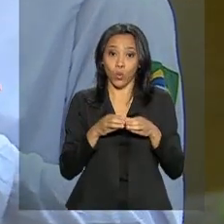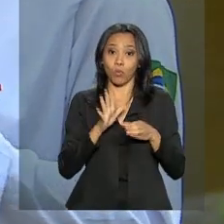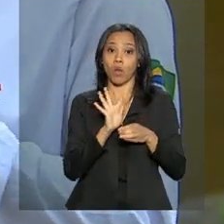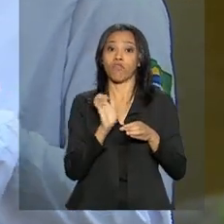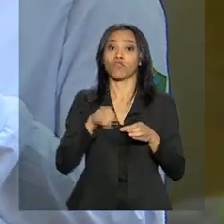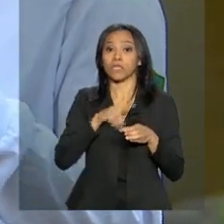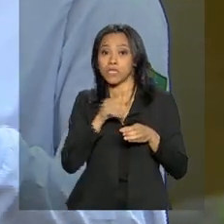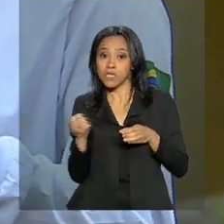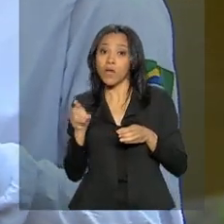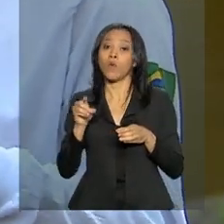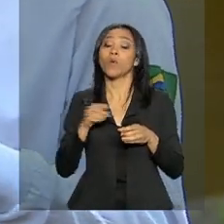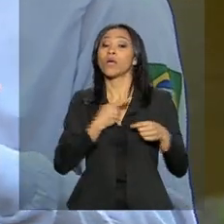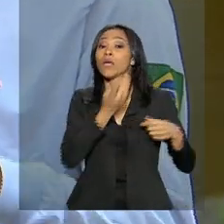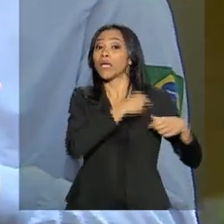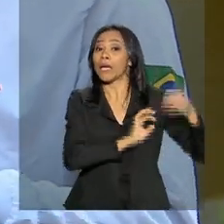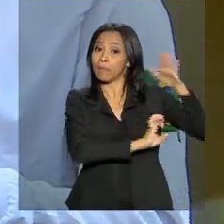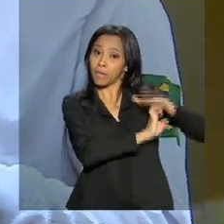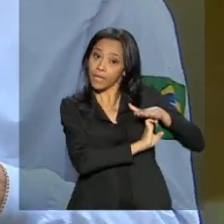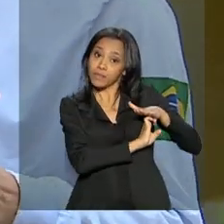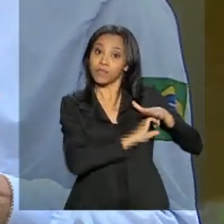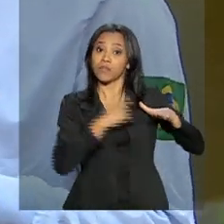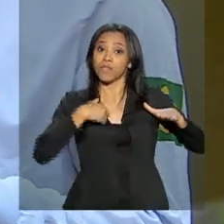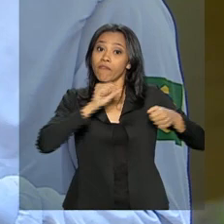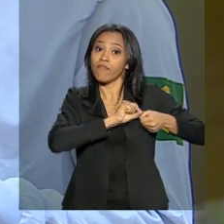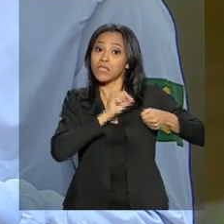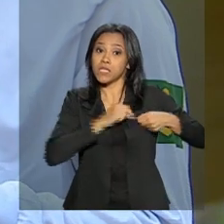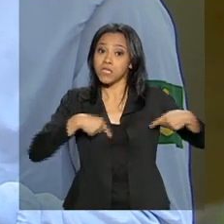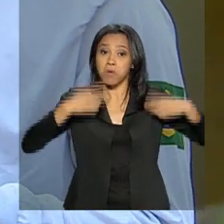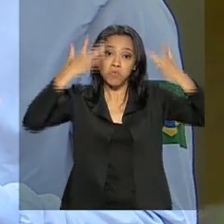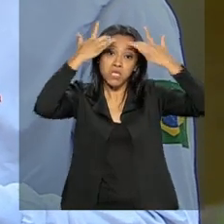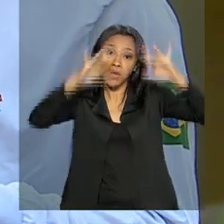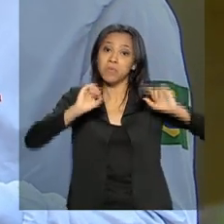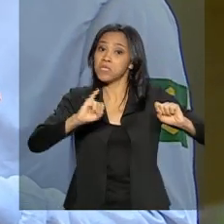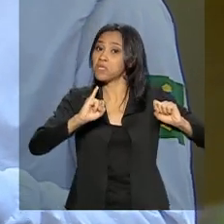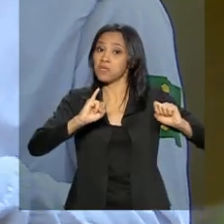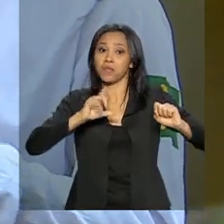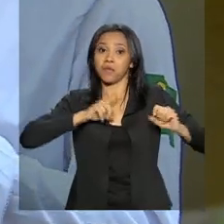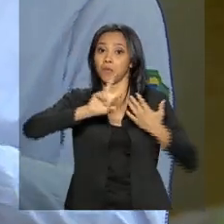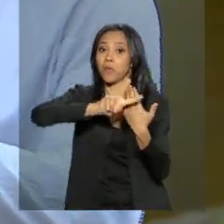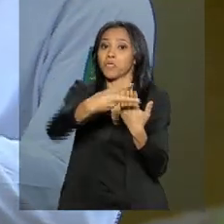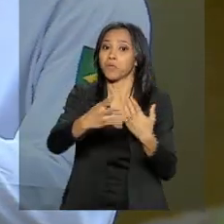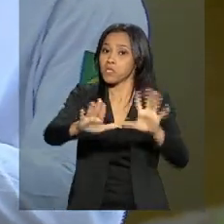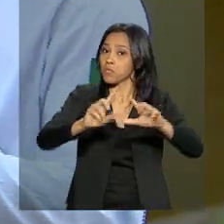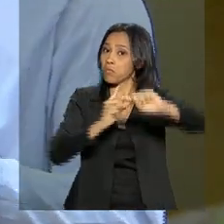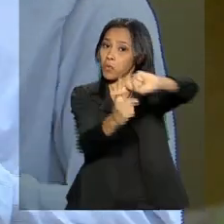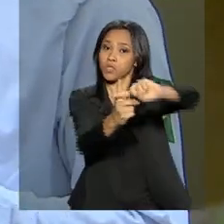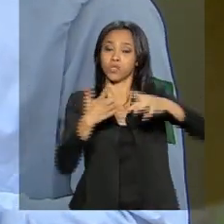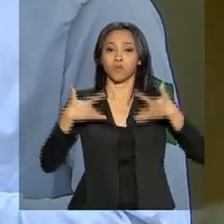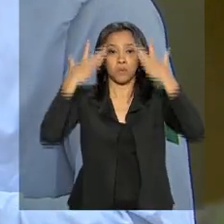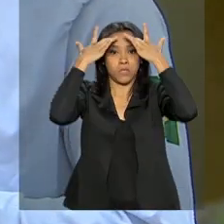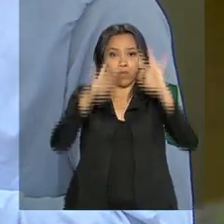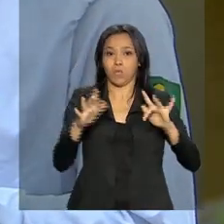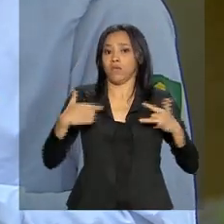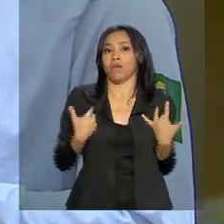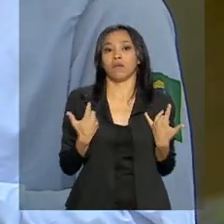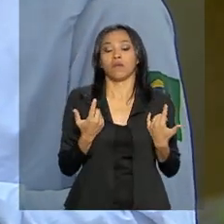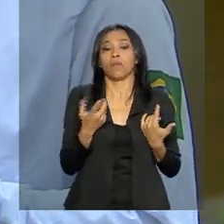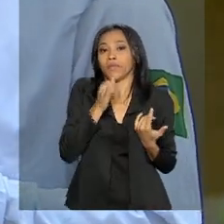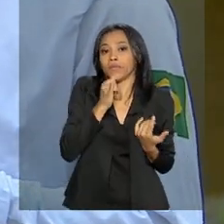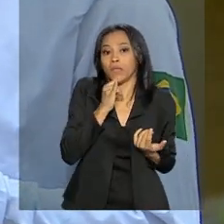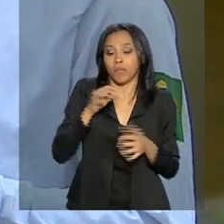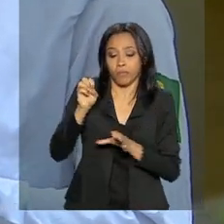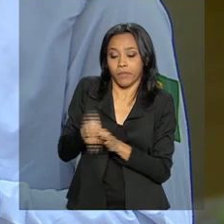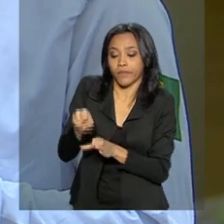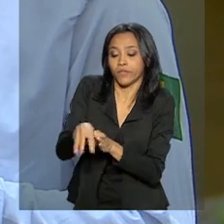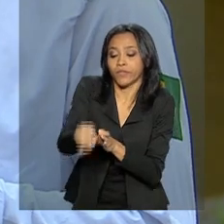a Samarco estavam fazendo em campo, mas que não sabiam se aquilo ali ia ter efeito. Por exemplo, o plantio emergencial de espécies